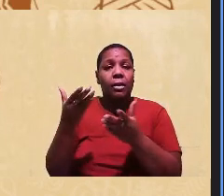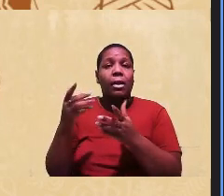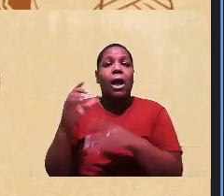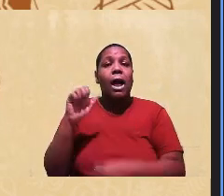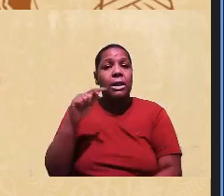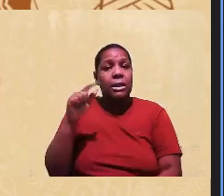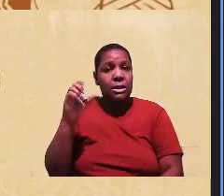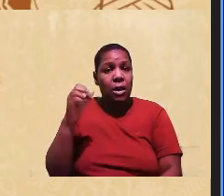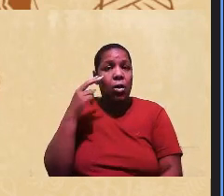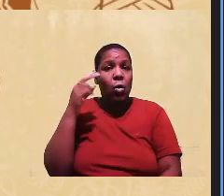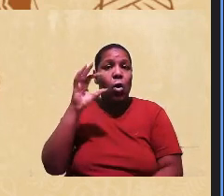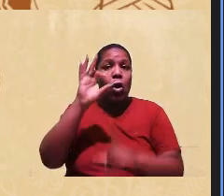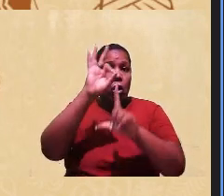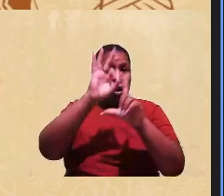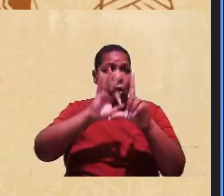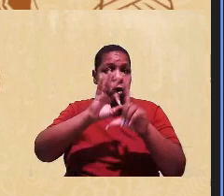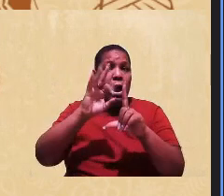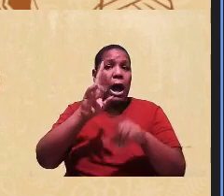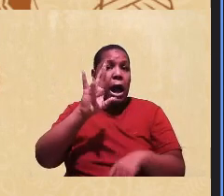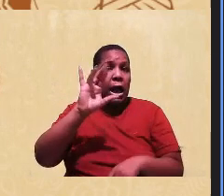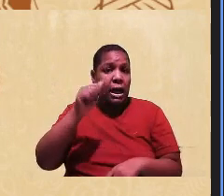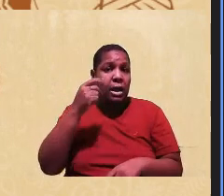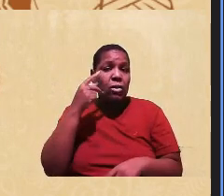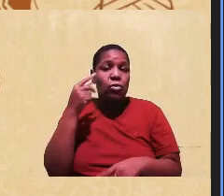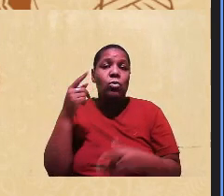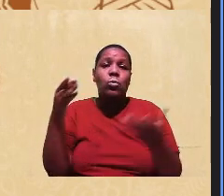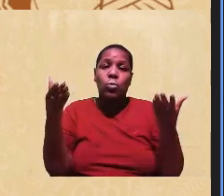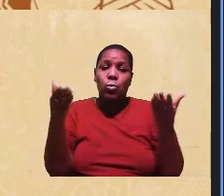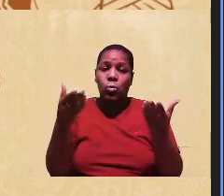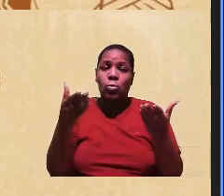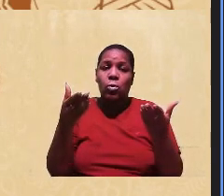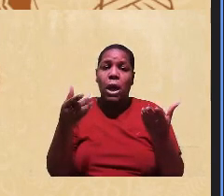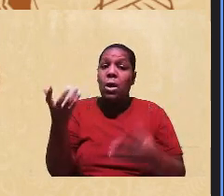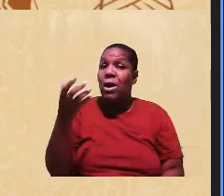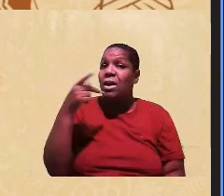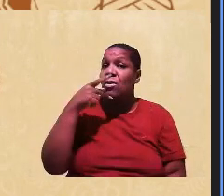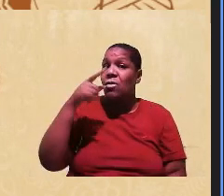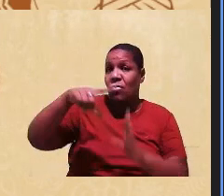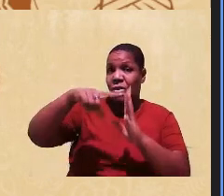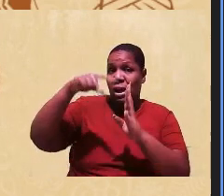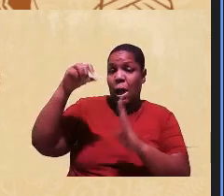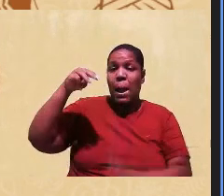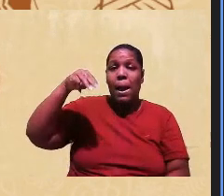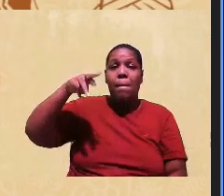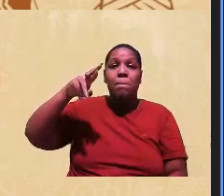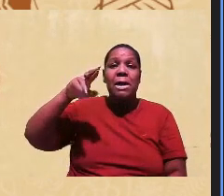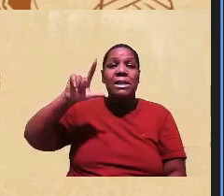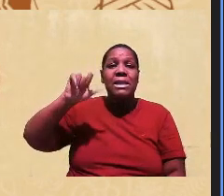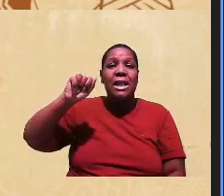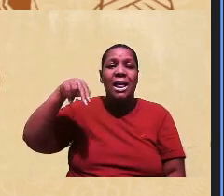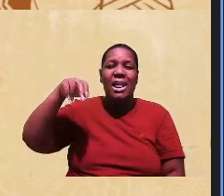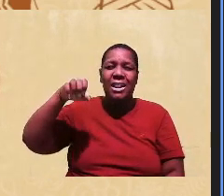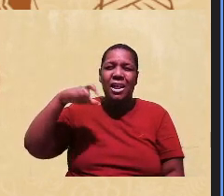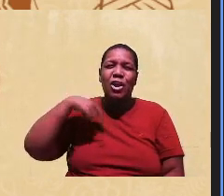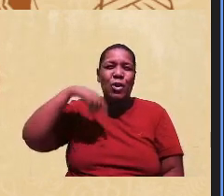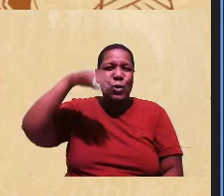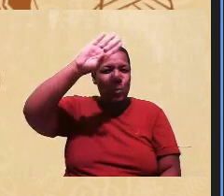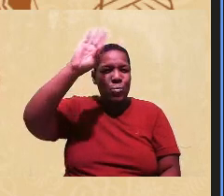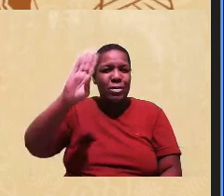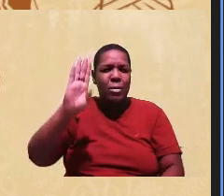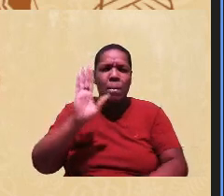cotas raciais e banca de heteroidentificação. Eu preciso salientar que Marcilena é, no Brasil, uma das pessoas mais